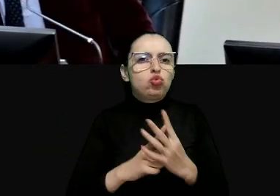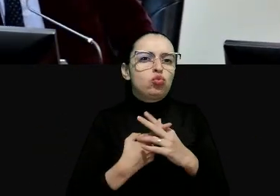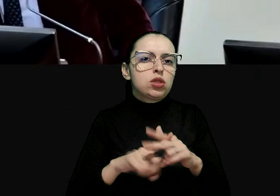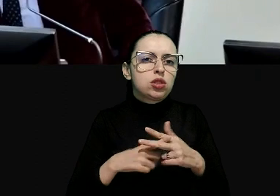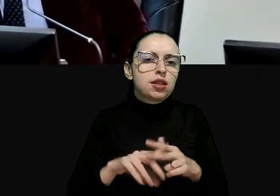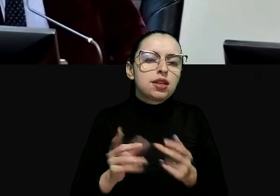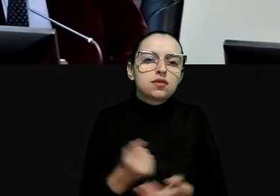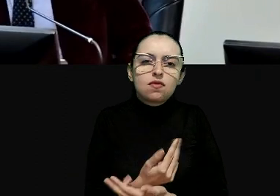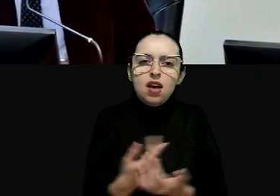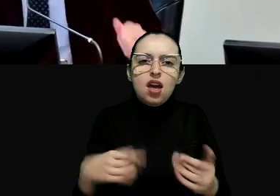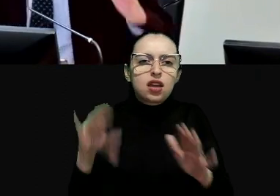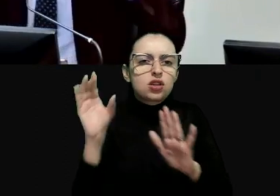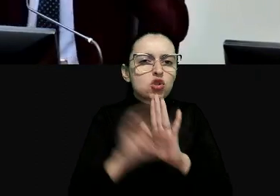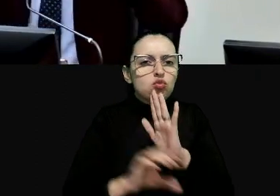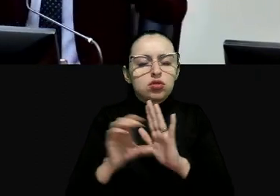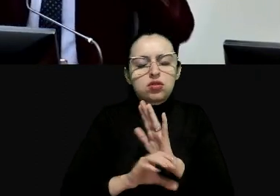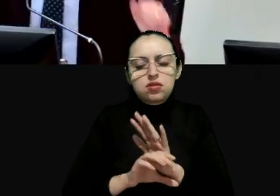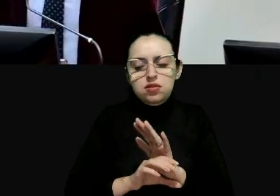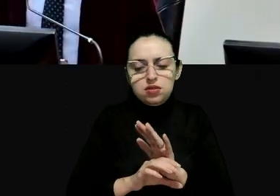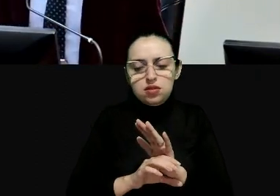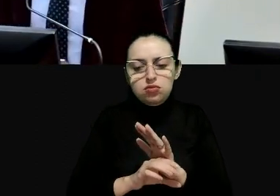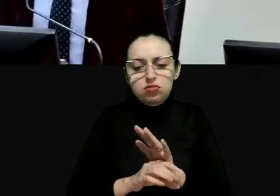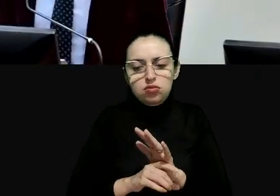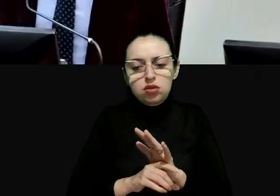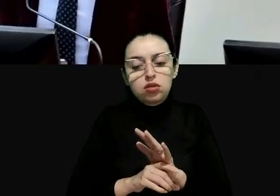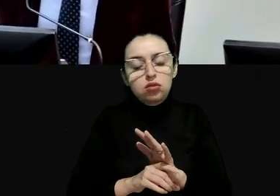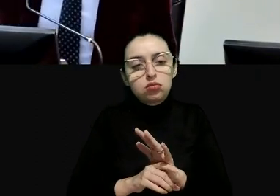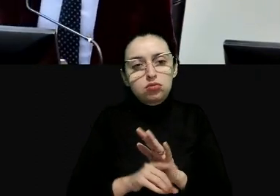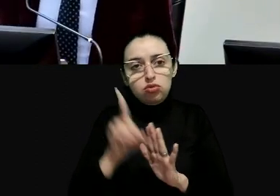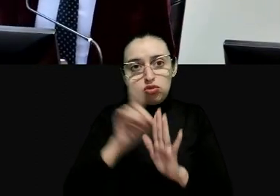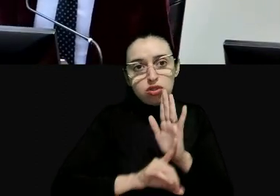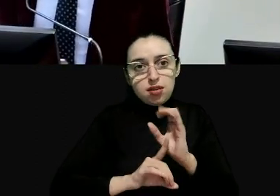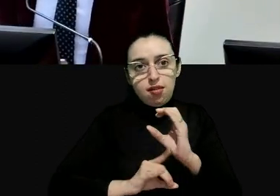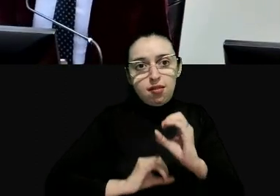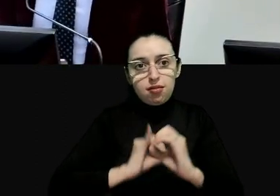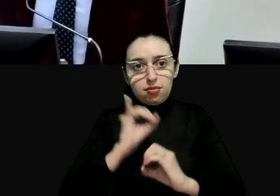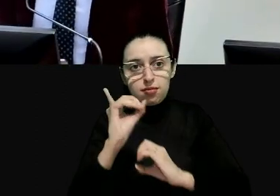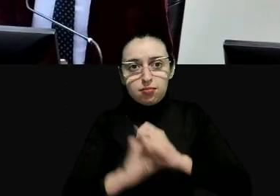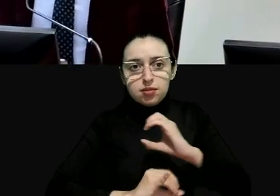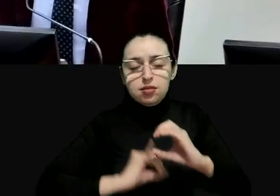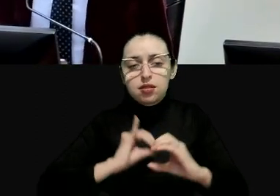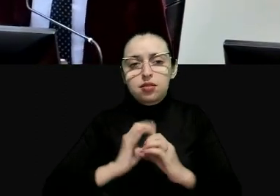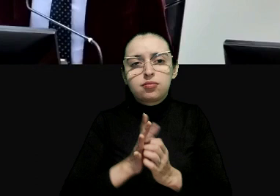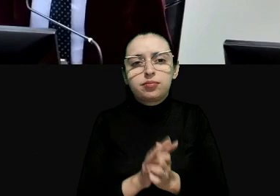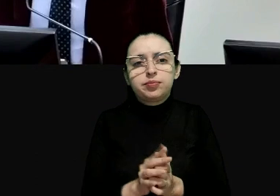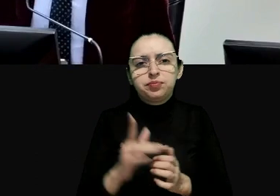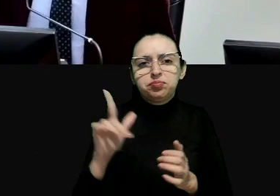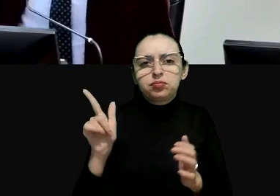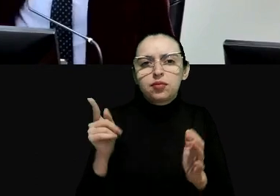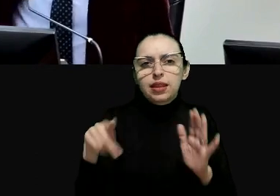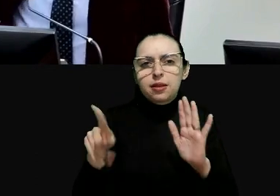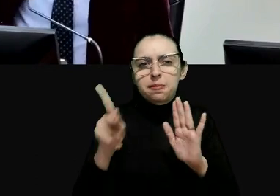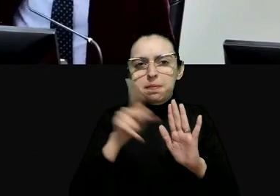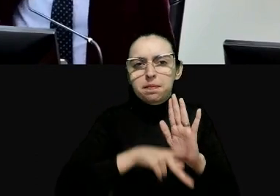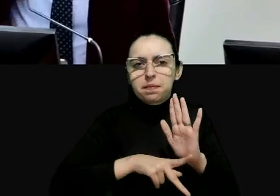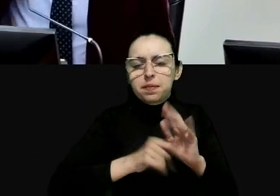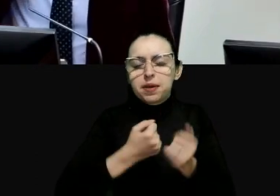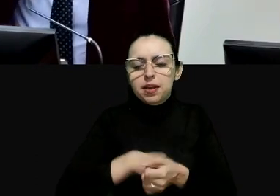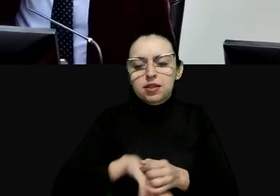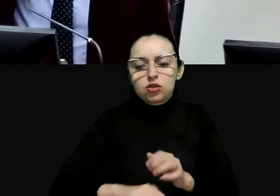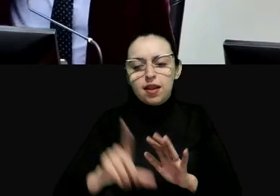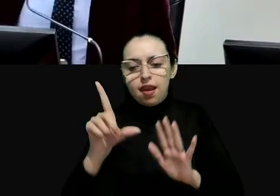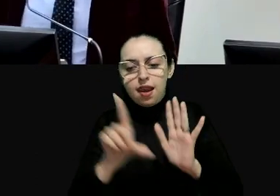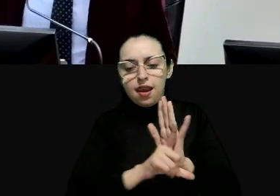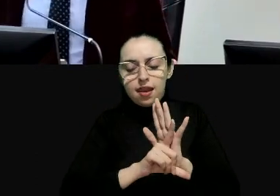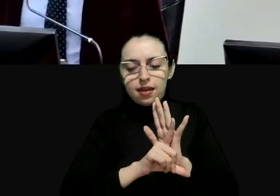essas constituições se abrem ao direito internacional dos direitos humanos e dan um papel sobre a lei ou a